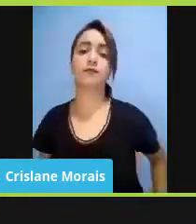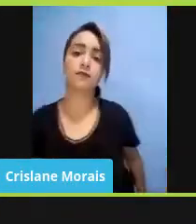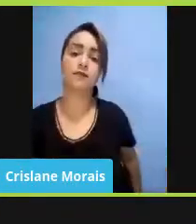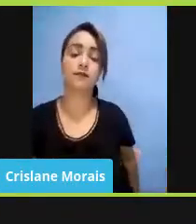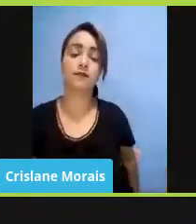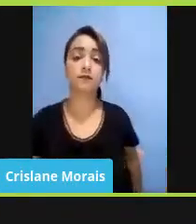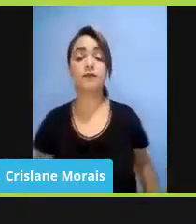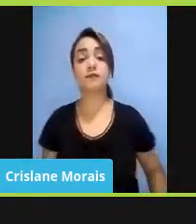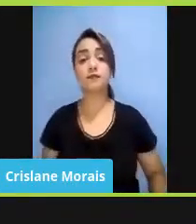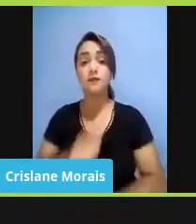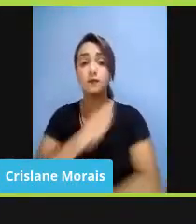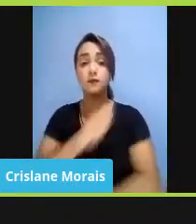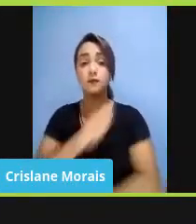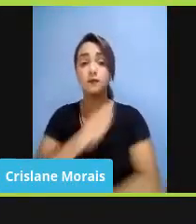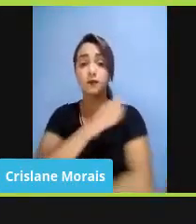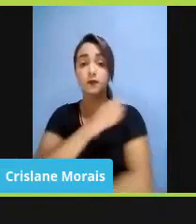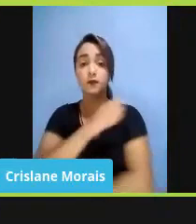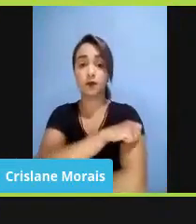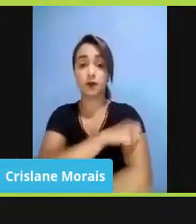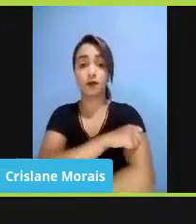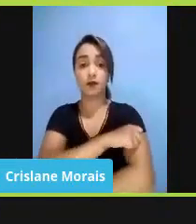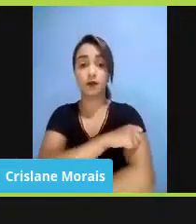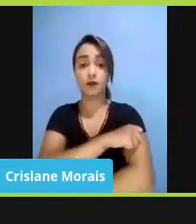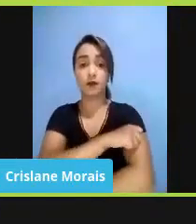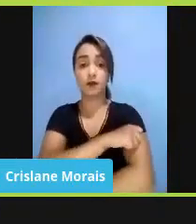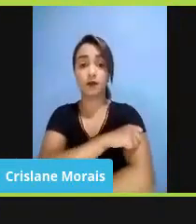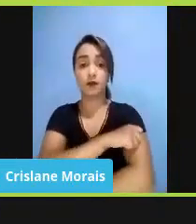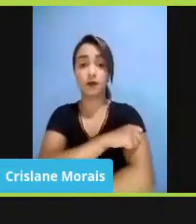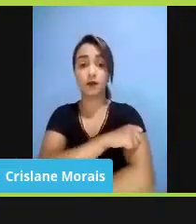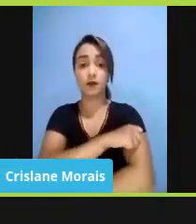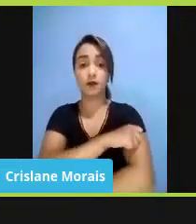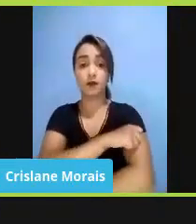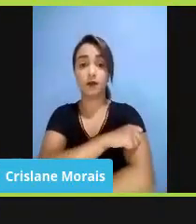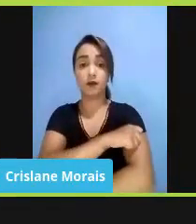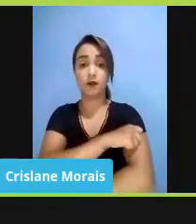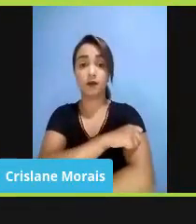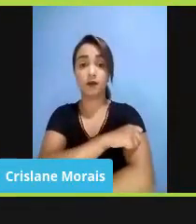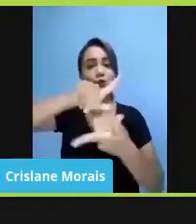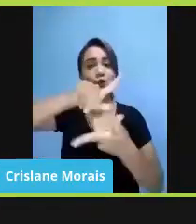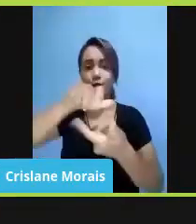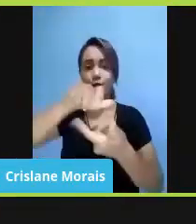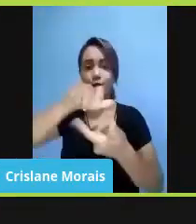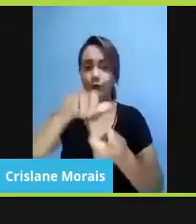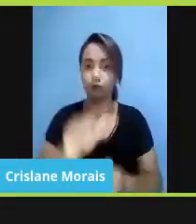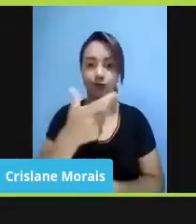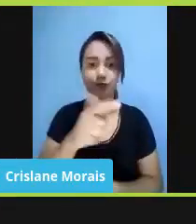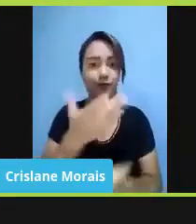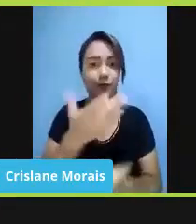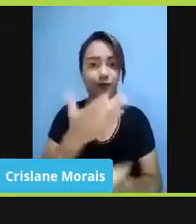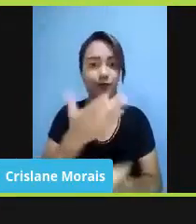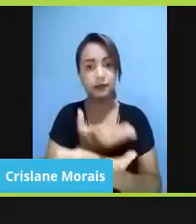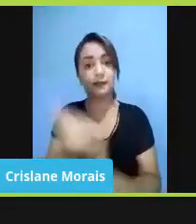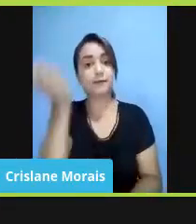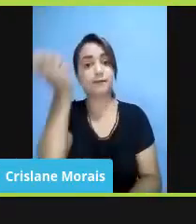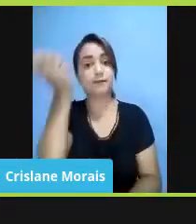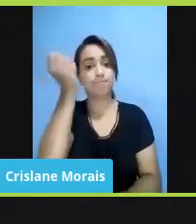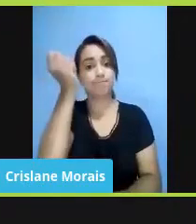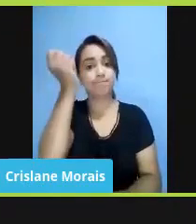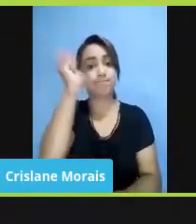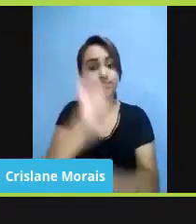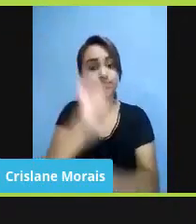sem aula no mundo, né? A interrupção das aulas